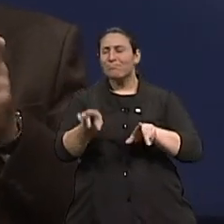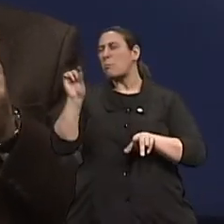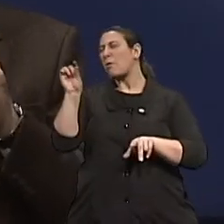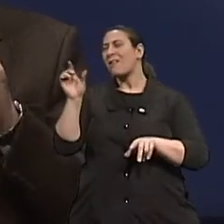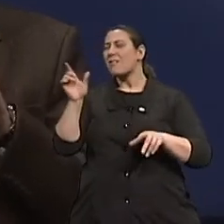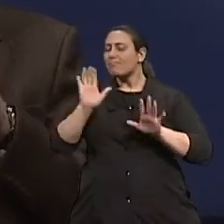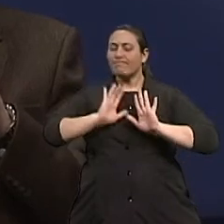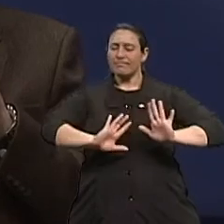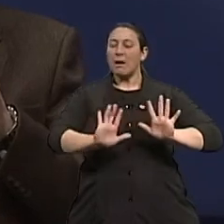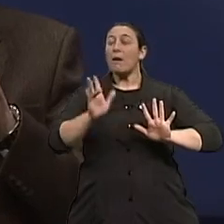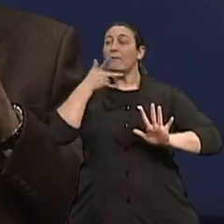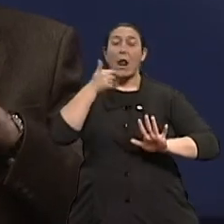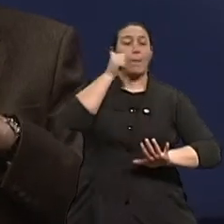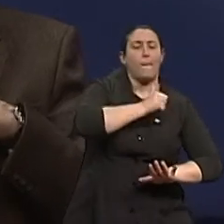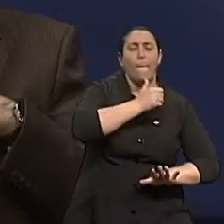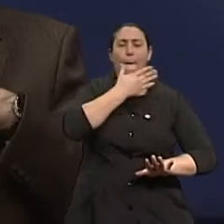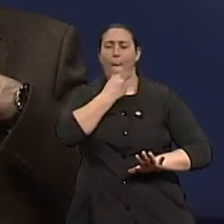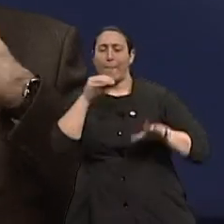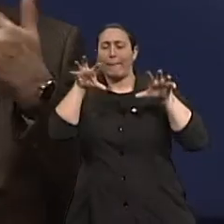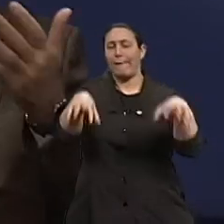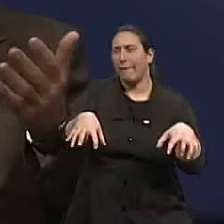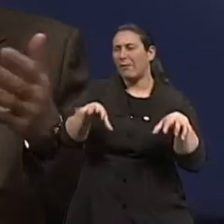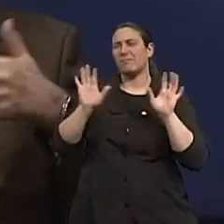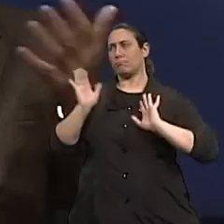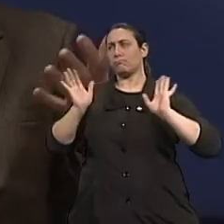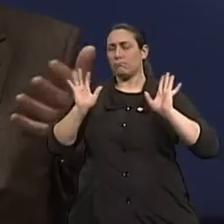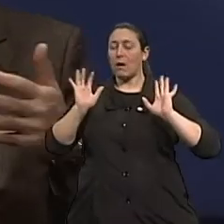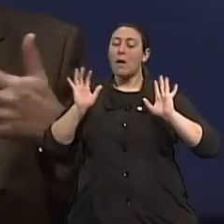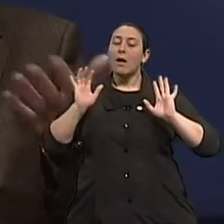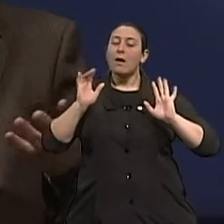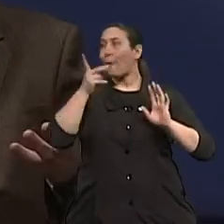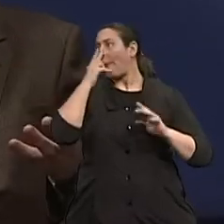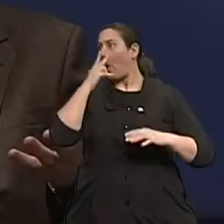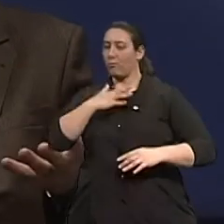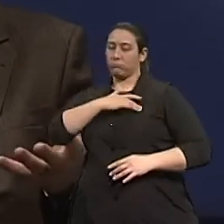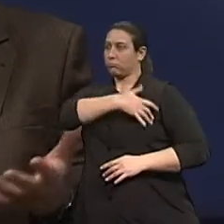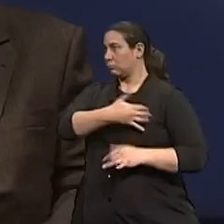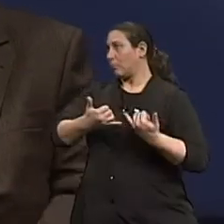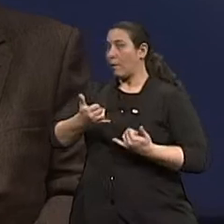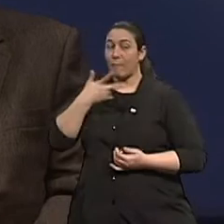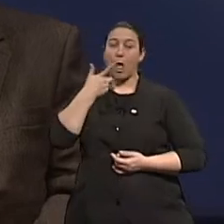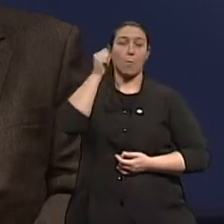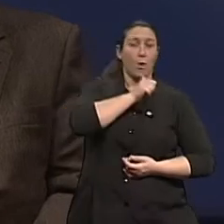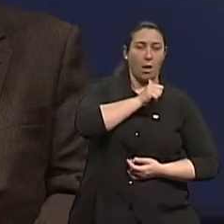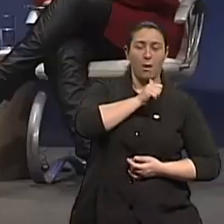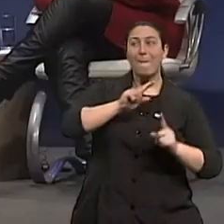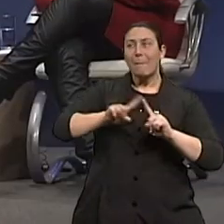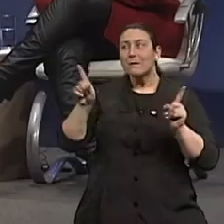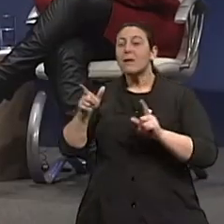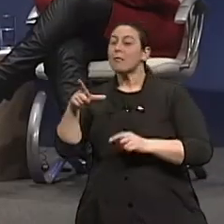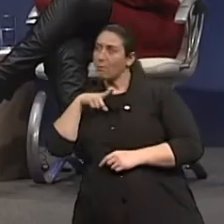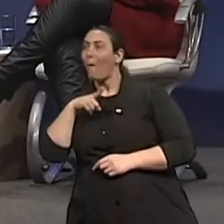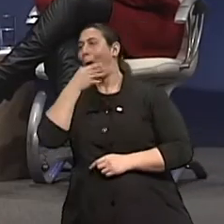não devemos nos referir a essa ideia de que, diferentemente, por exemplo, né? Existe câncer de mama em homens. Claro, mas muito